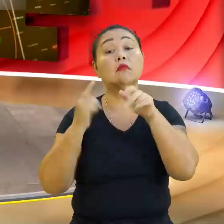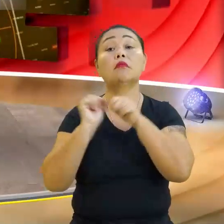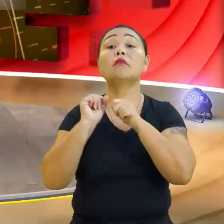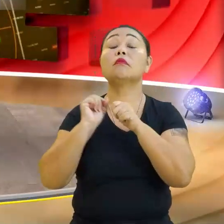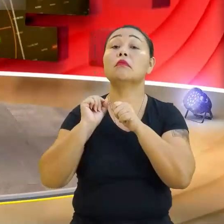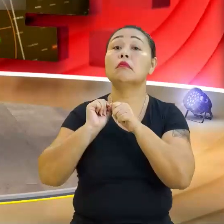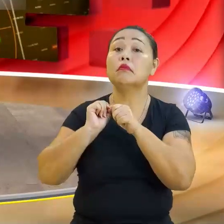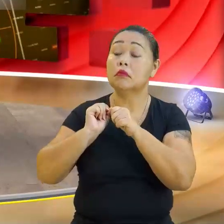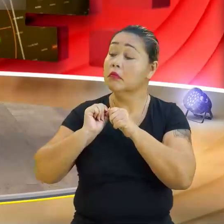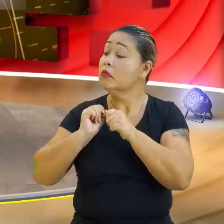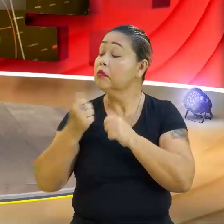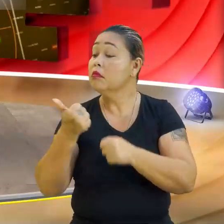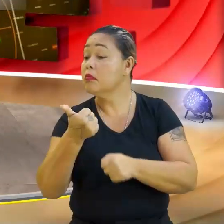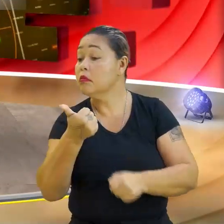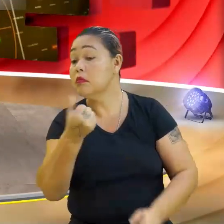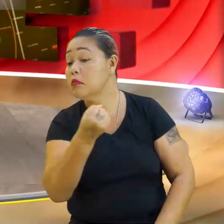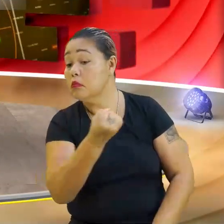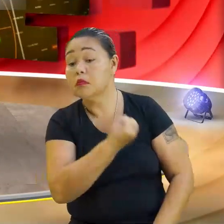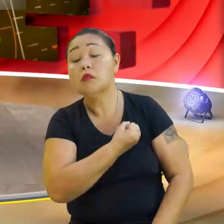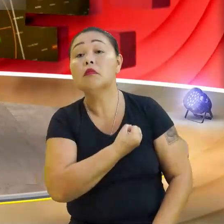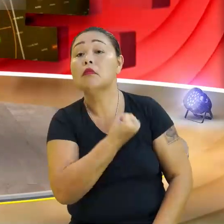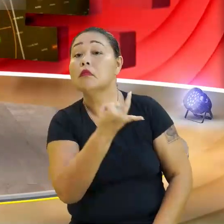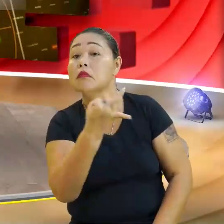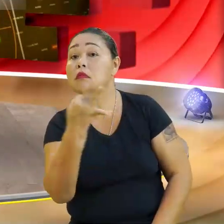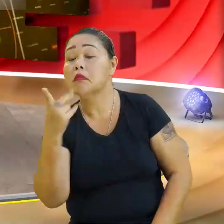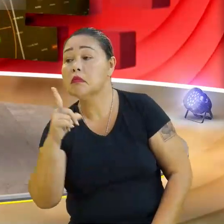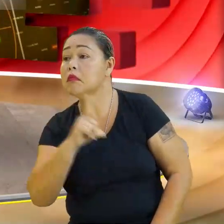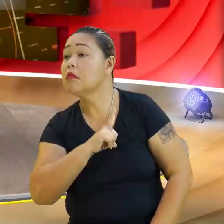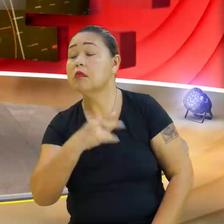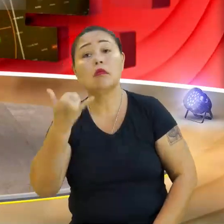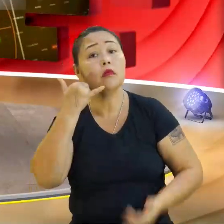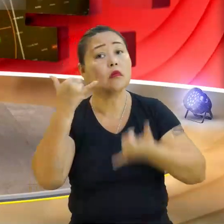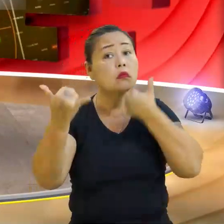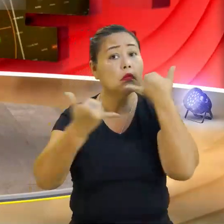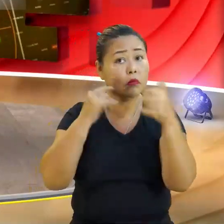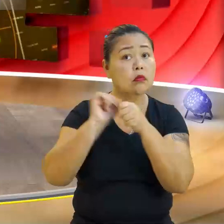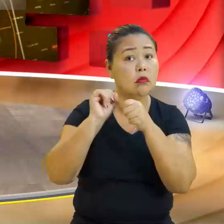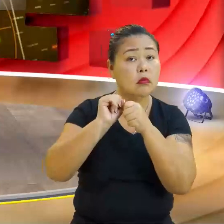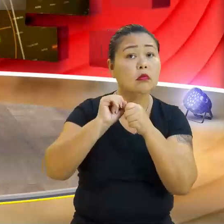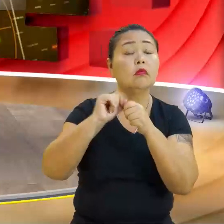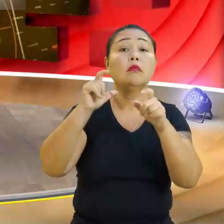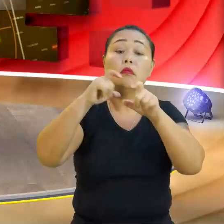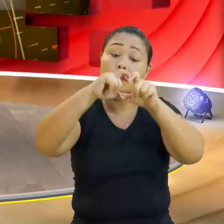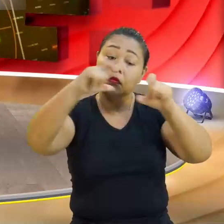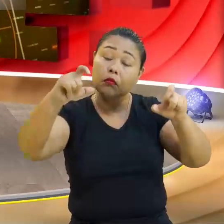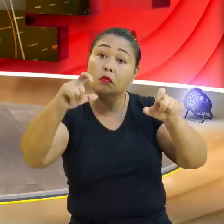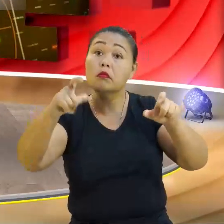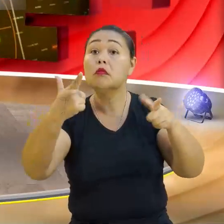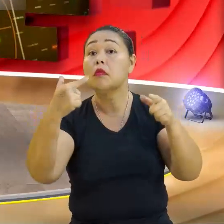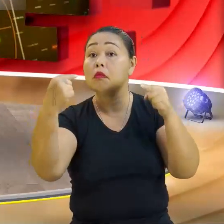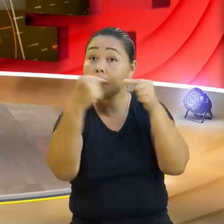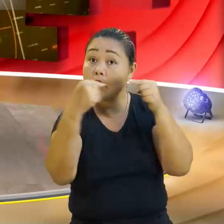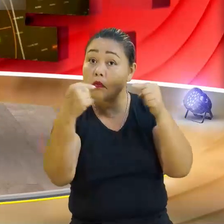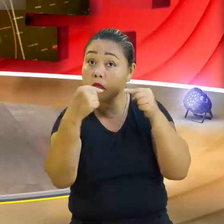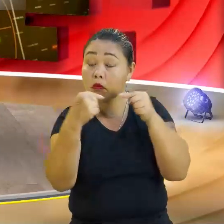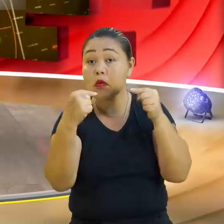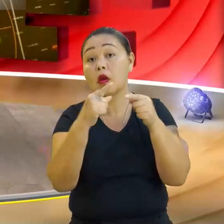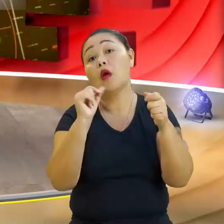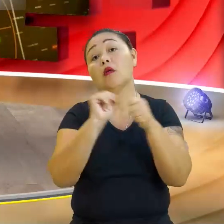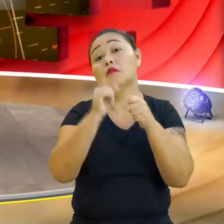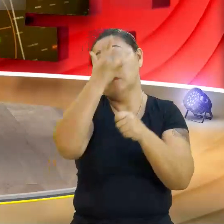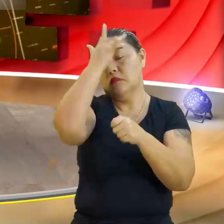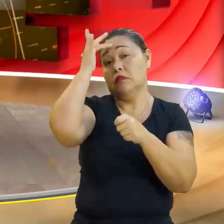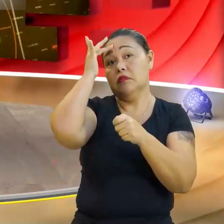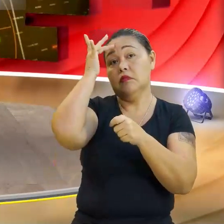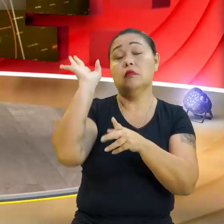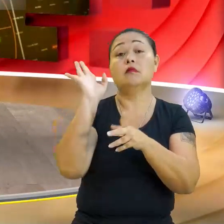Pega o nome dos convidados e manda mensagem para confirmar para a festa. Porque a comida se vê de acordo com a pessoa, não a festa...